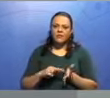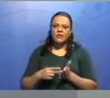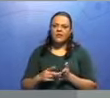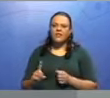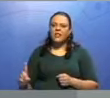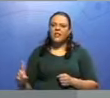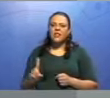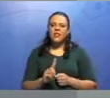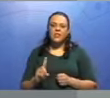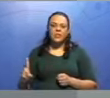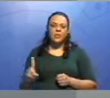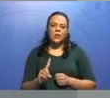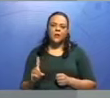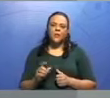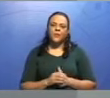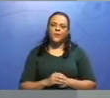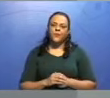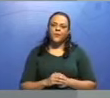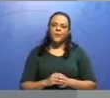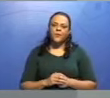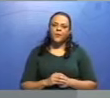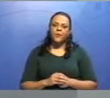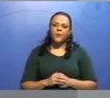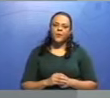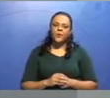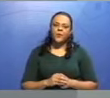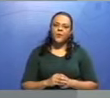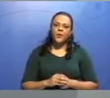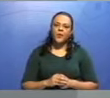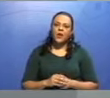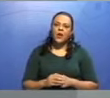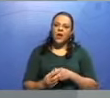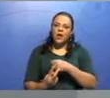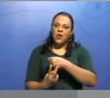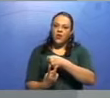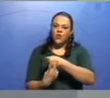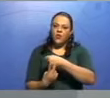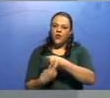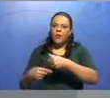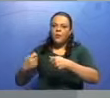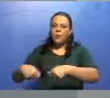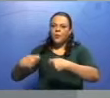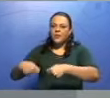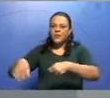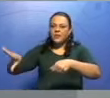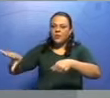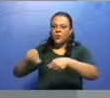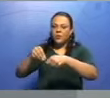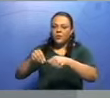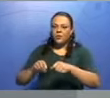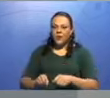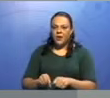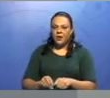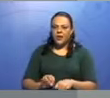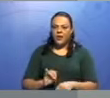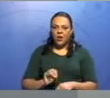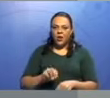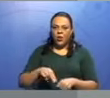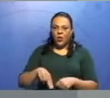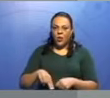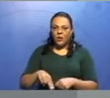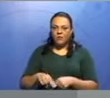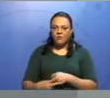Intransitivo significa não transitivo. Se o transitivo, ele precisa do complemento, o intransitivo não